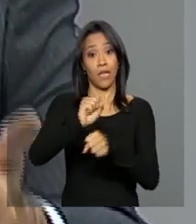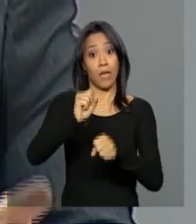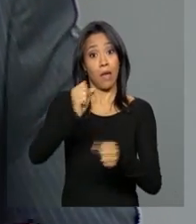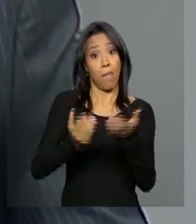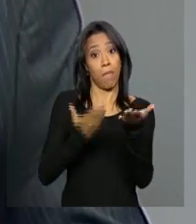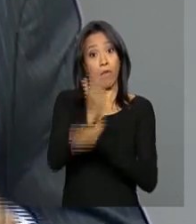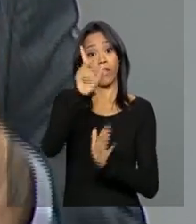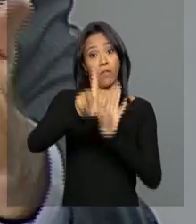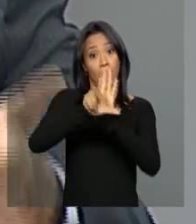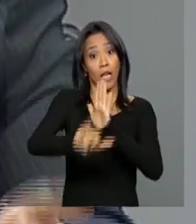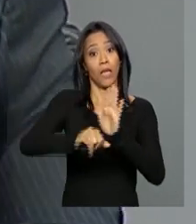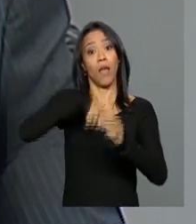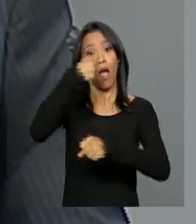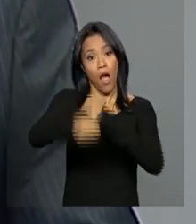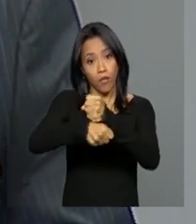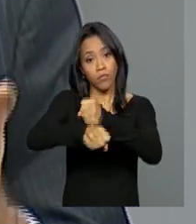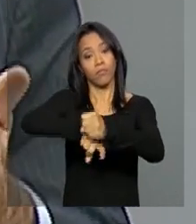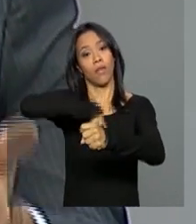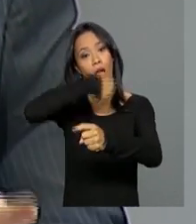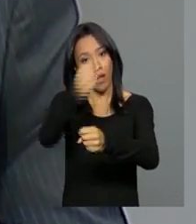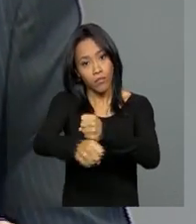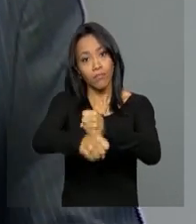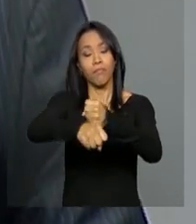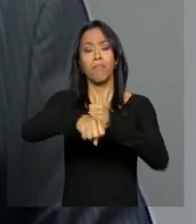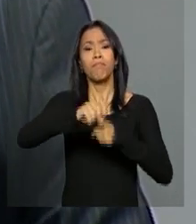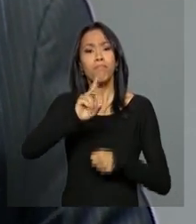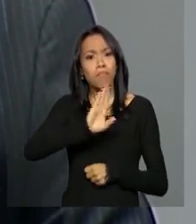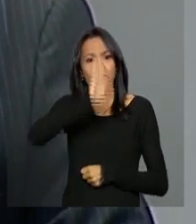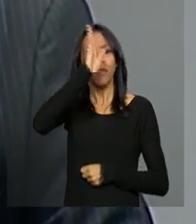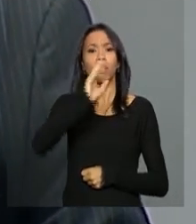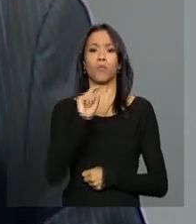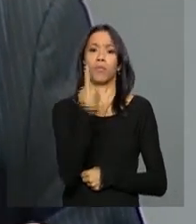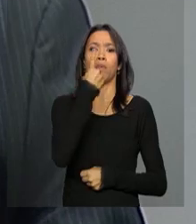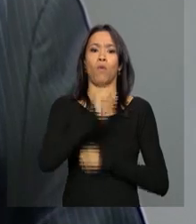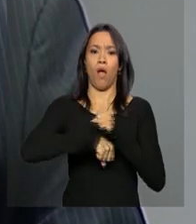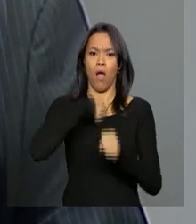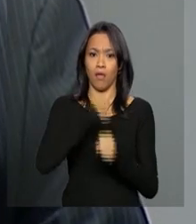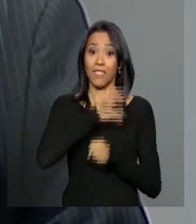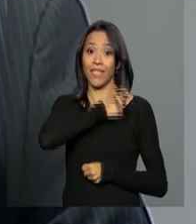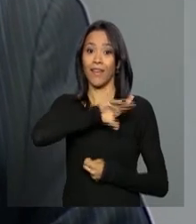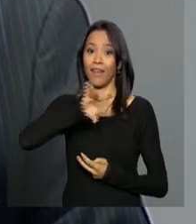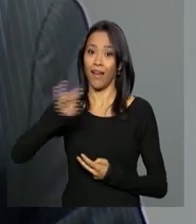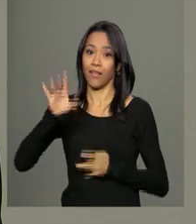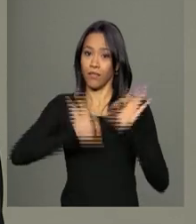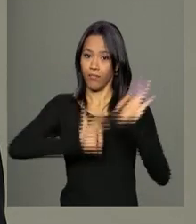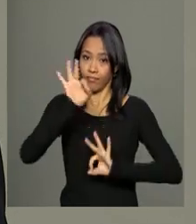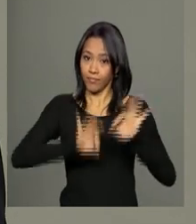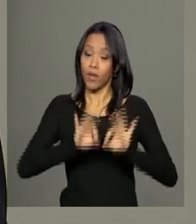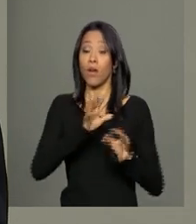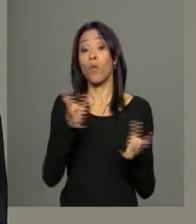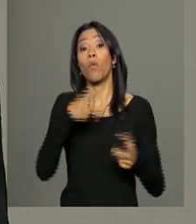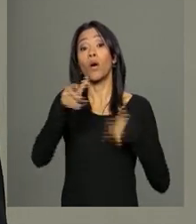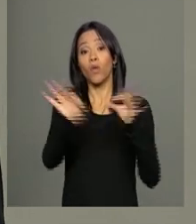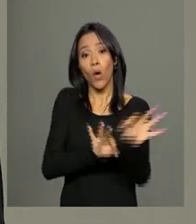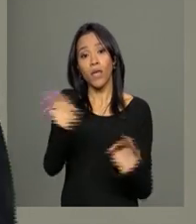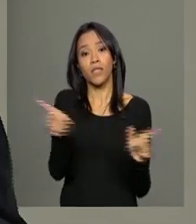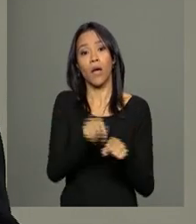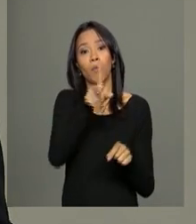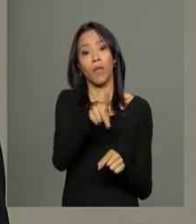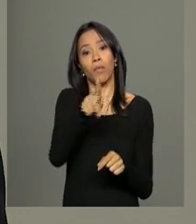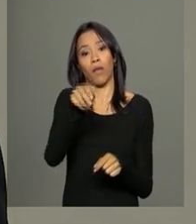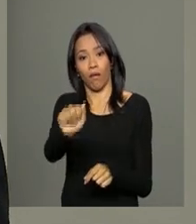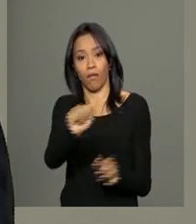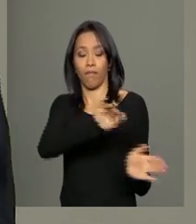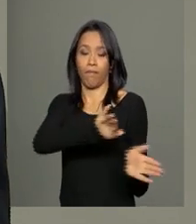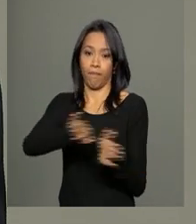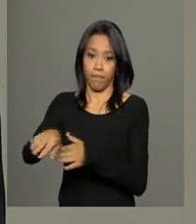lei, ano a ano, de preferência no primeiro ano de cada administração, ao fazer o PPA. O último ponto do conjunto de